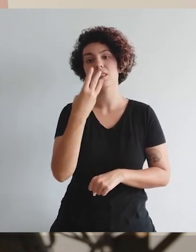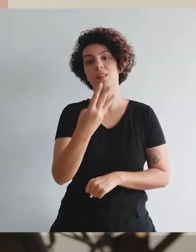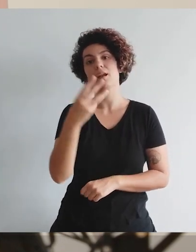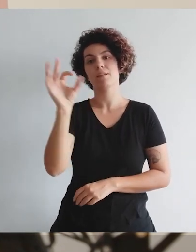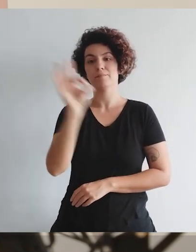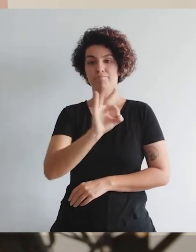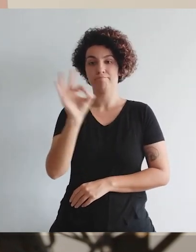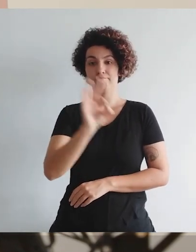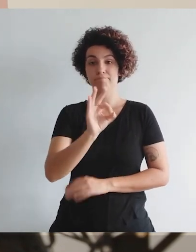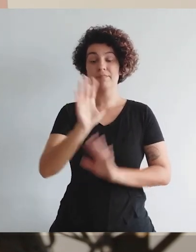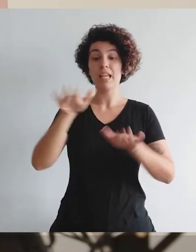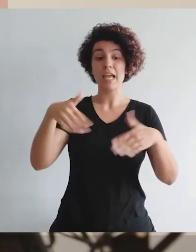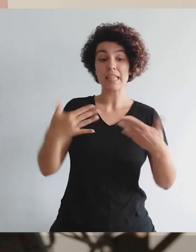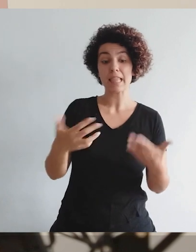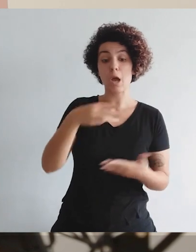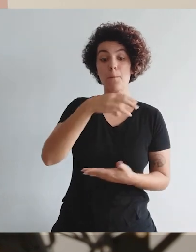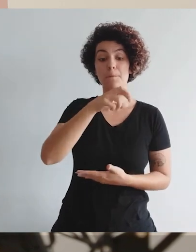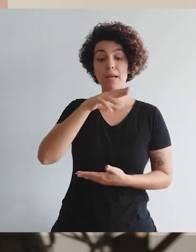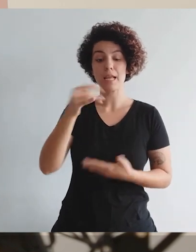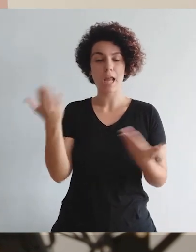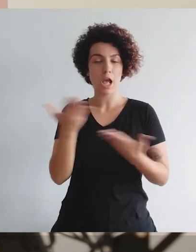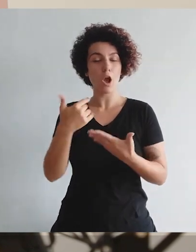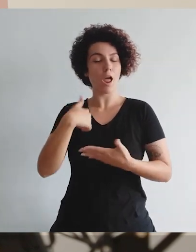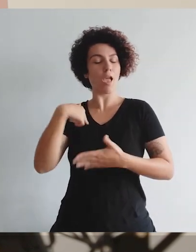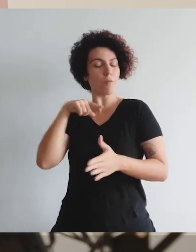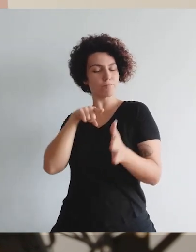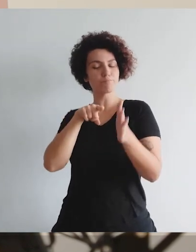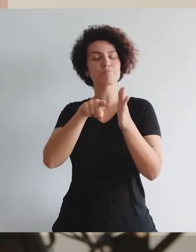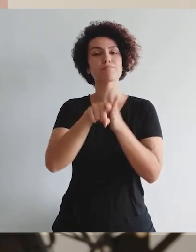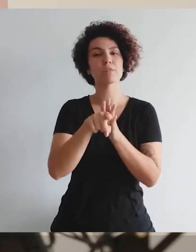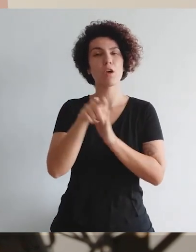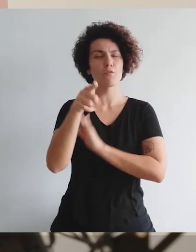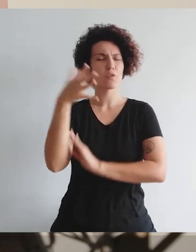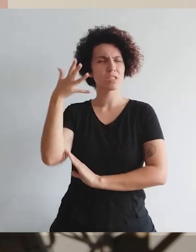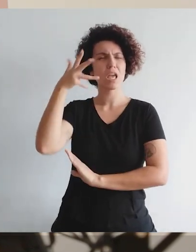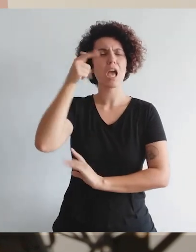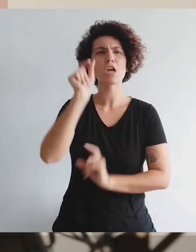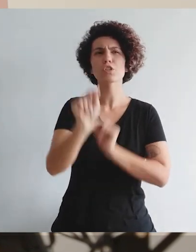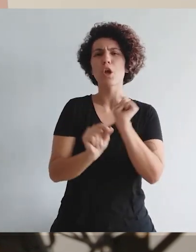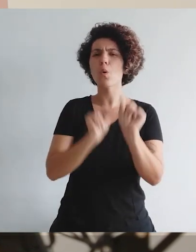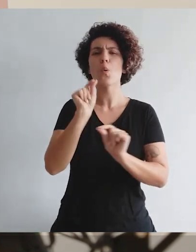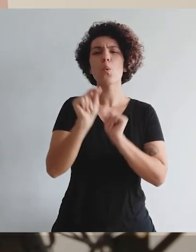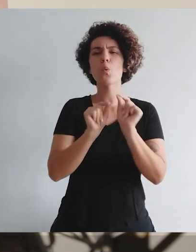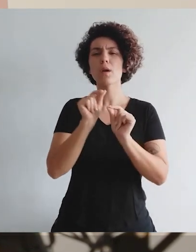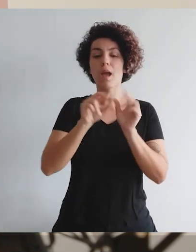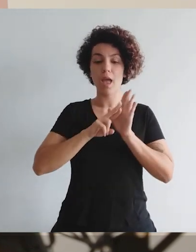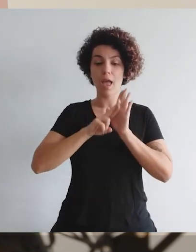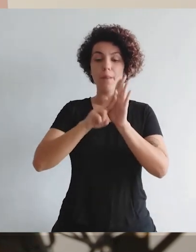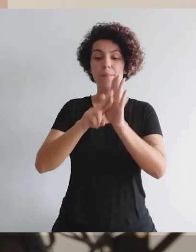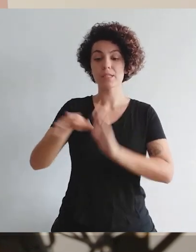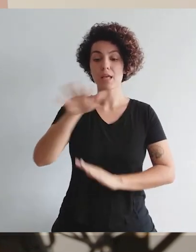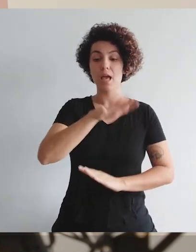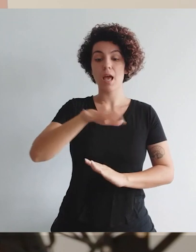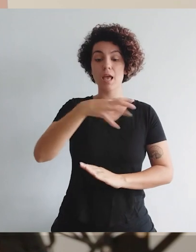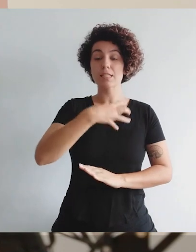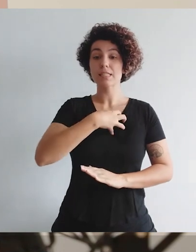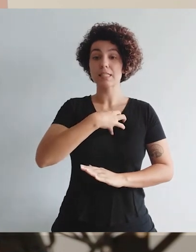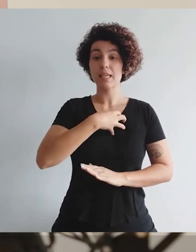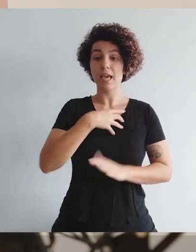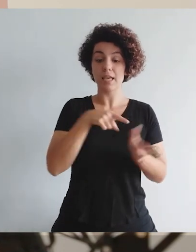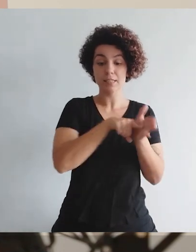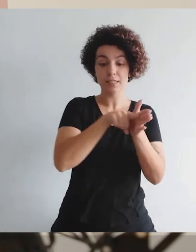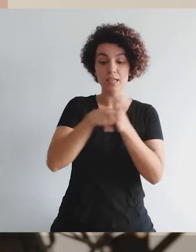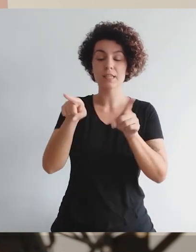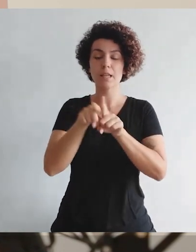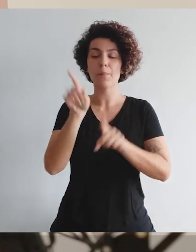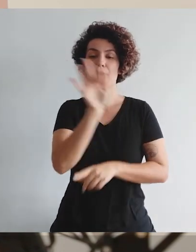E aí, Mariana, eu vou te fazer uma pergunta. O que você acha da representatividade na